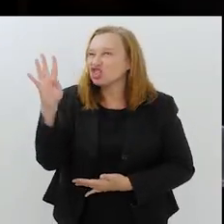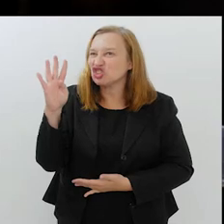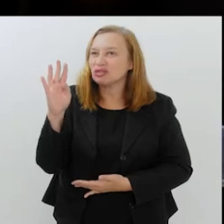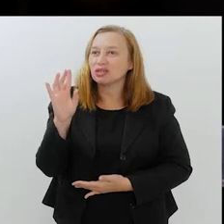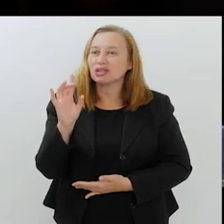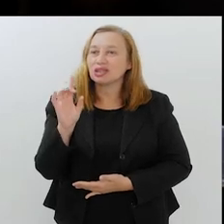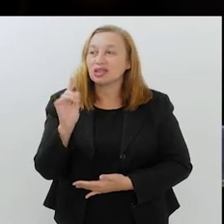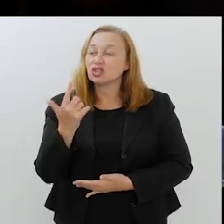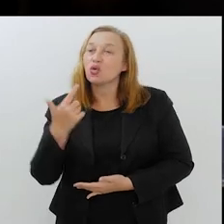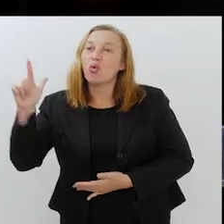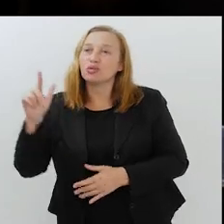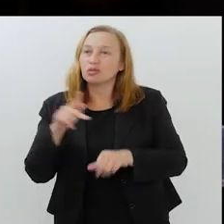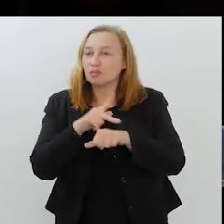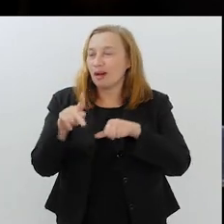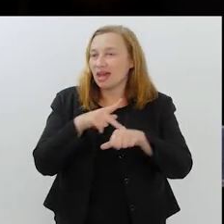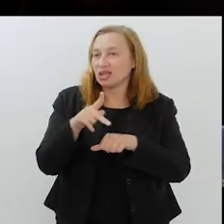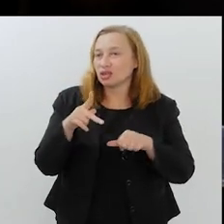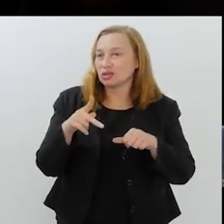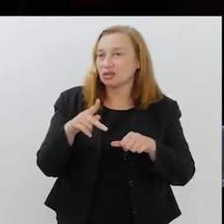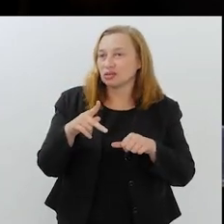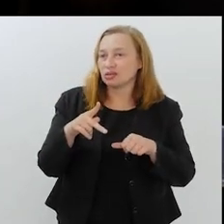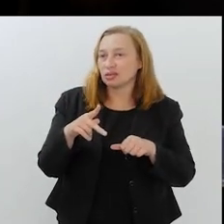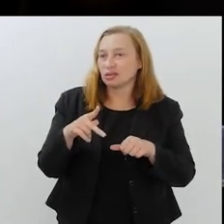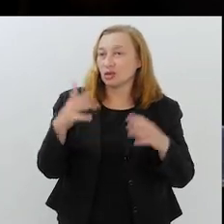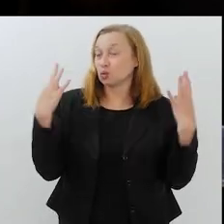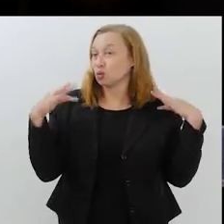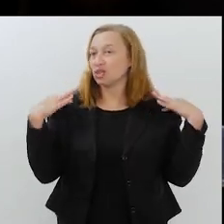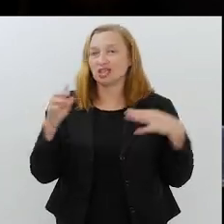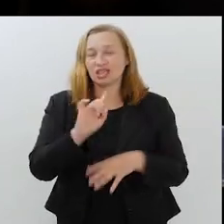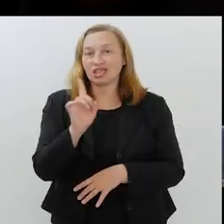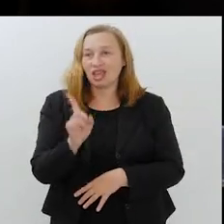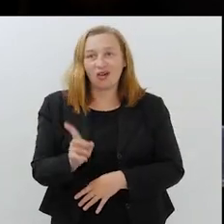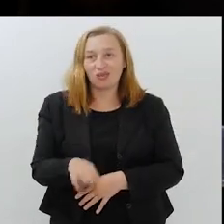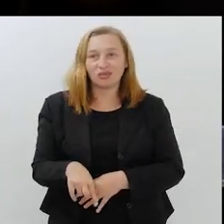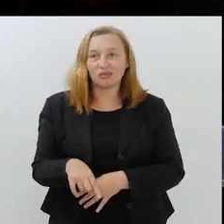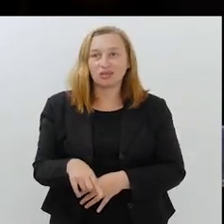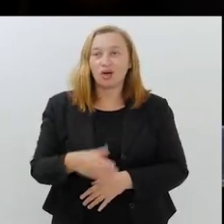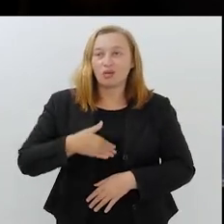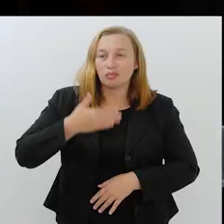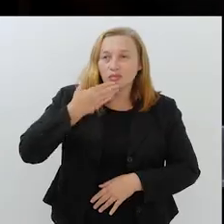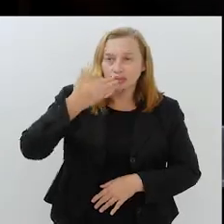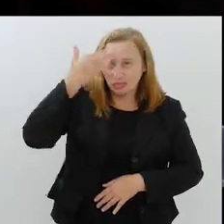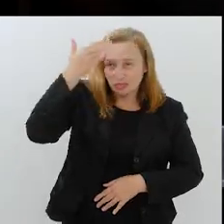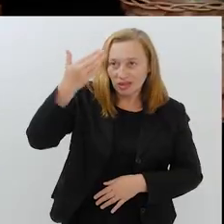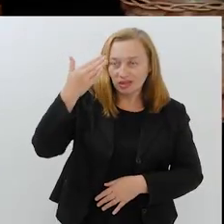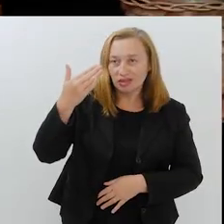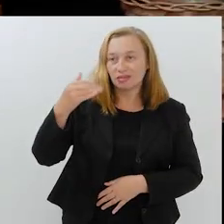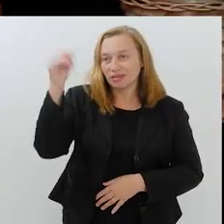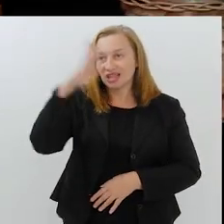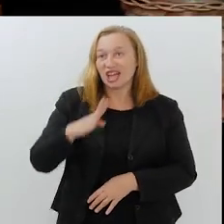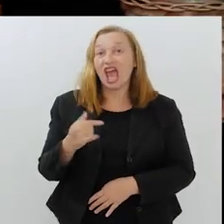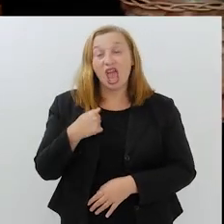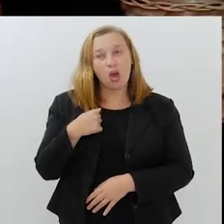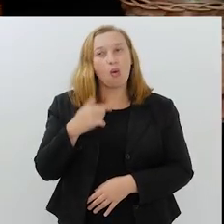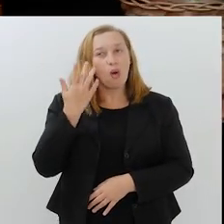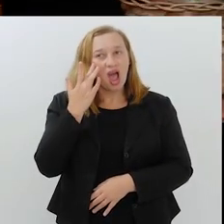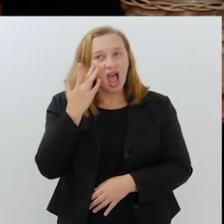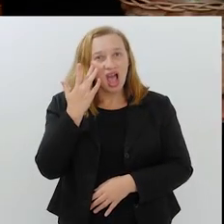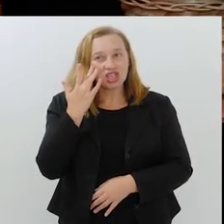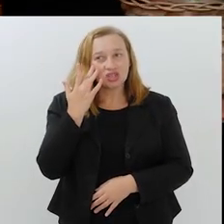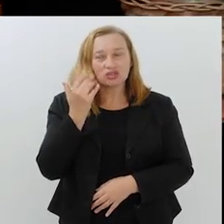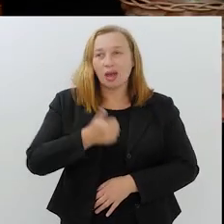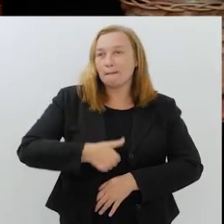imagino que são de outro país, que são turistas. E não, são muçulmanos brasileiros. imagino por conta da primeira expo.